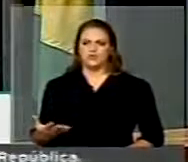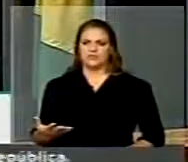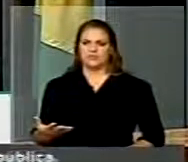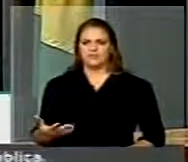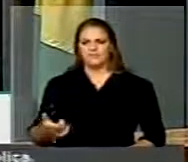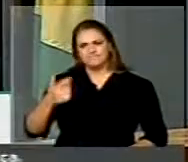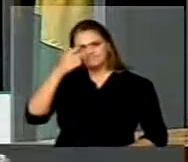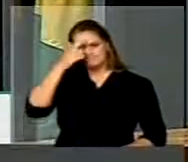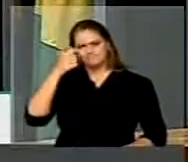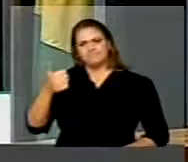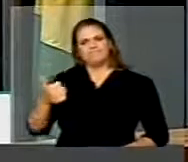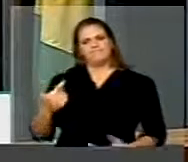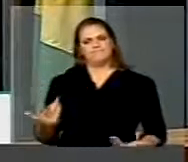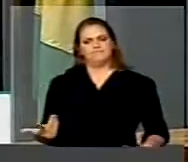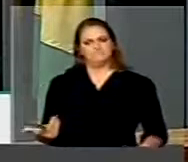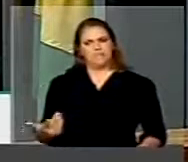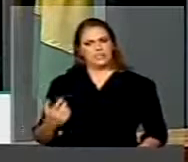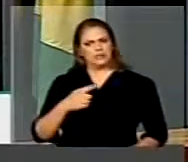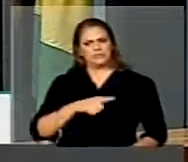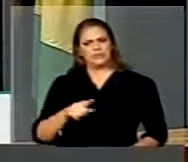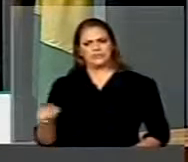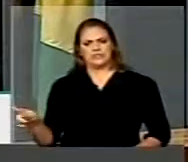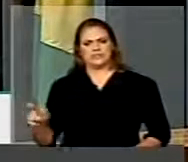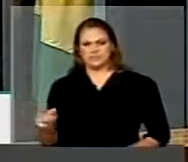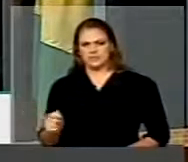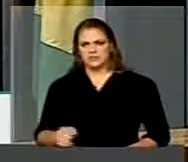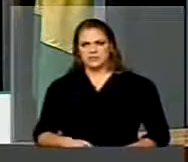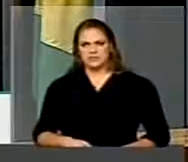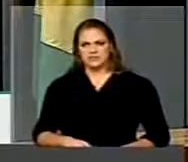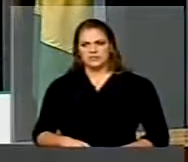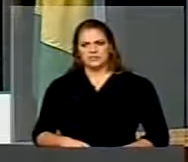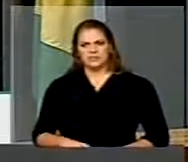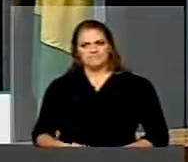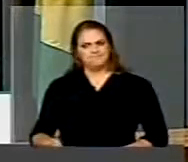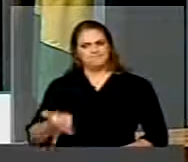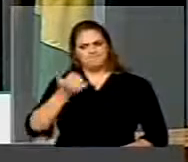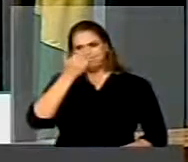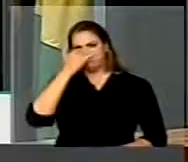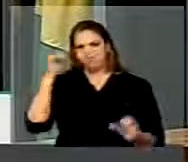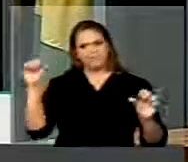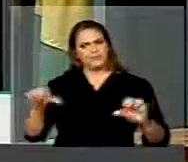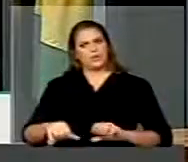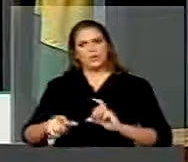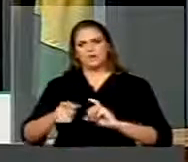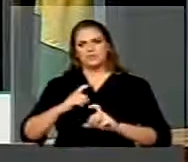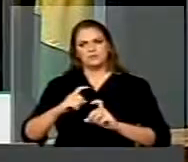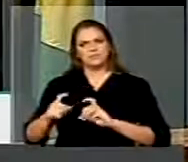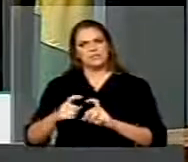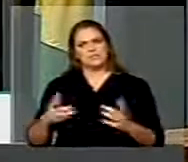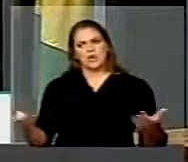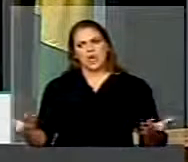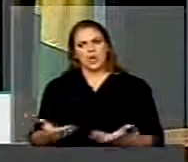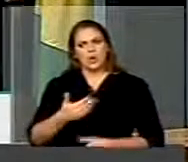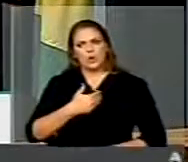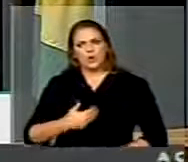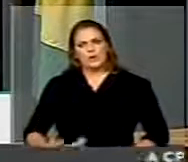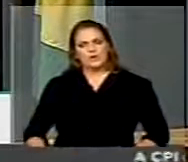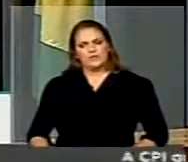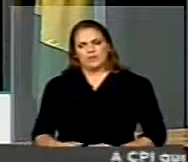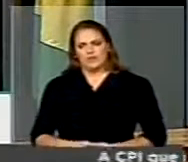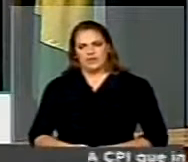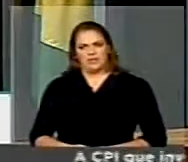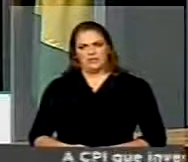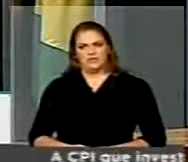senso, considerando sobretudo esta desastrada administração e esta crise miserável